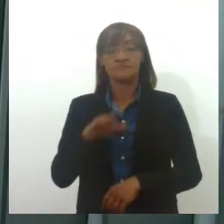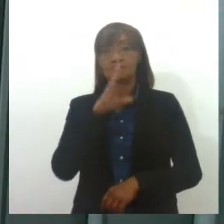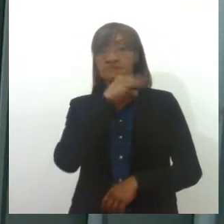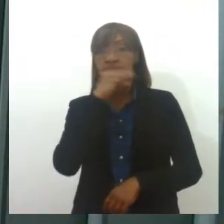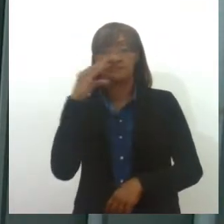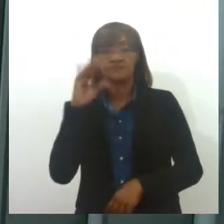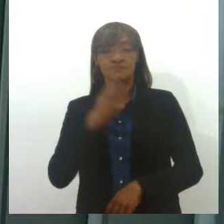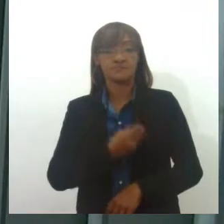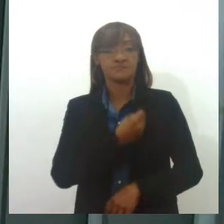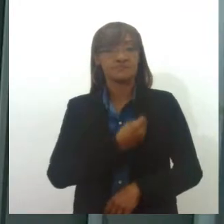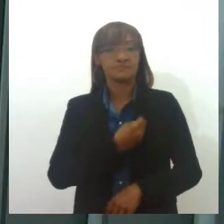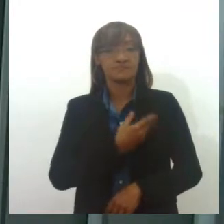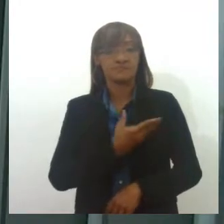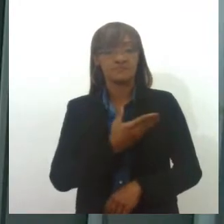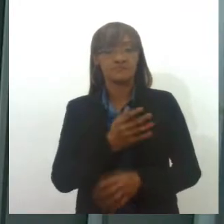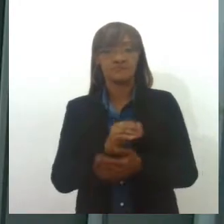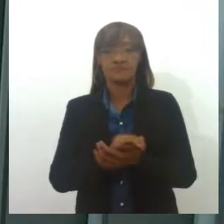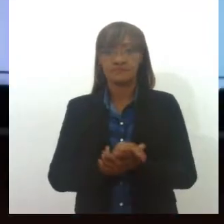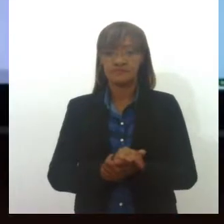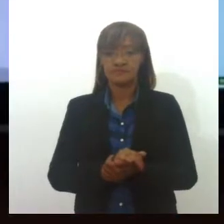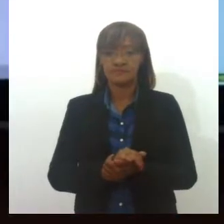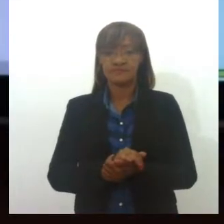deputado estadual Irã Barbosa.